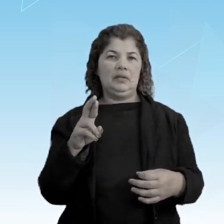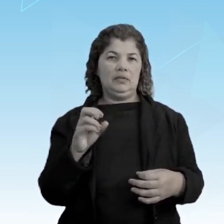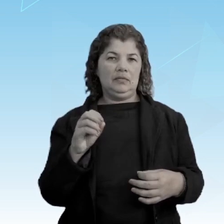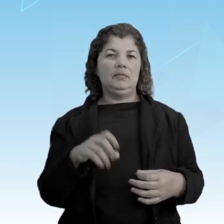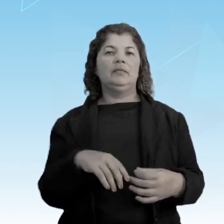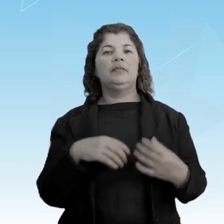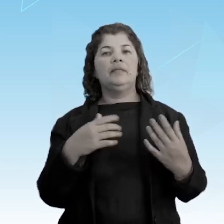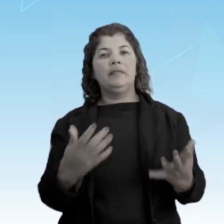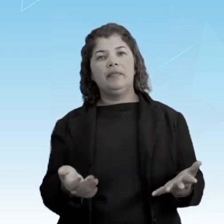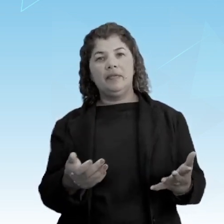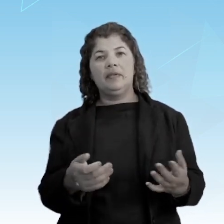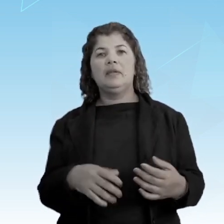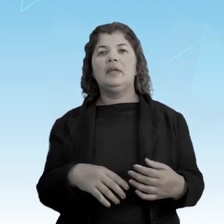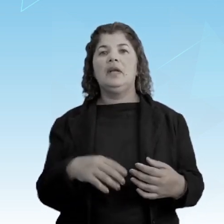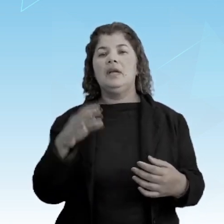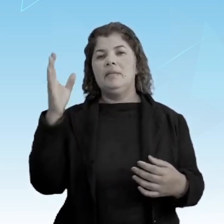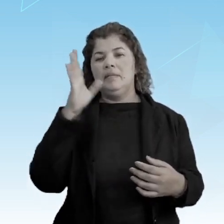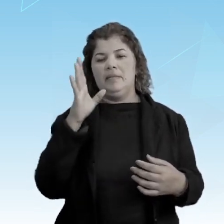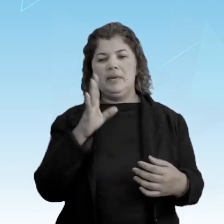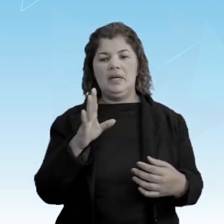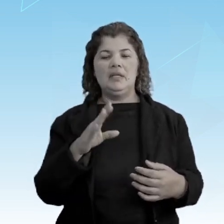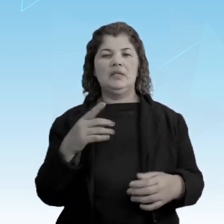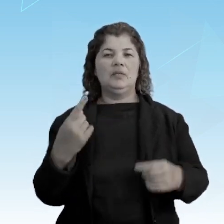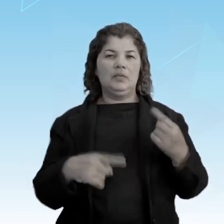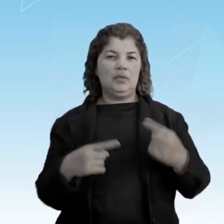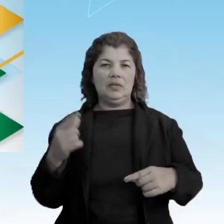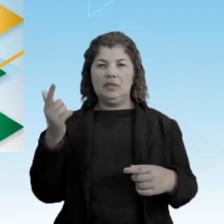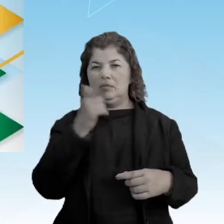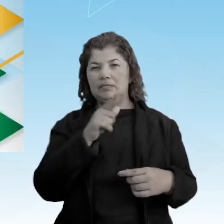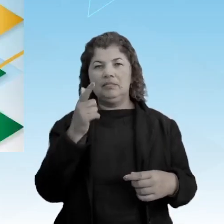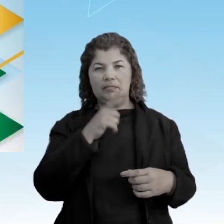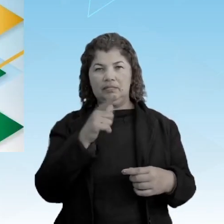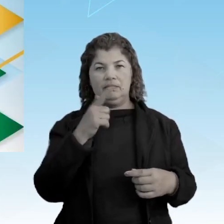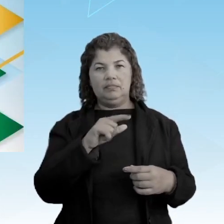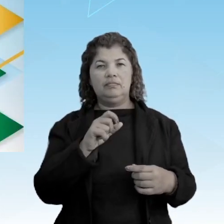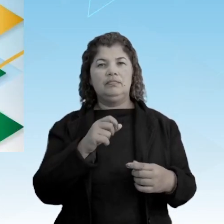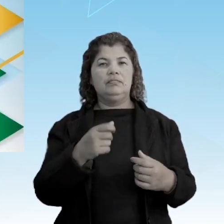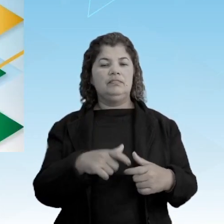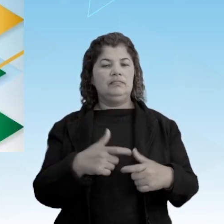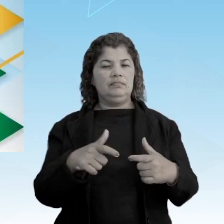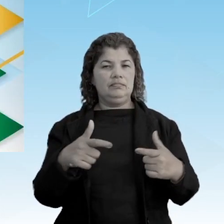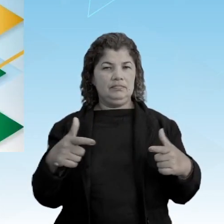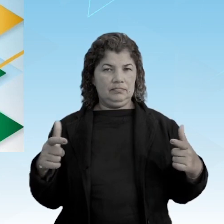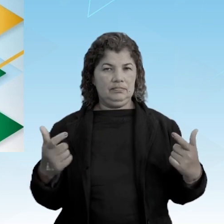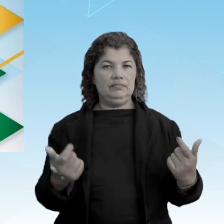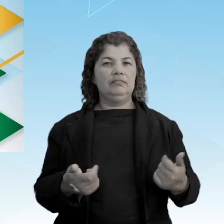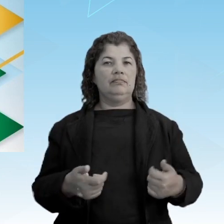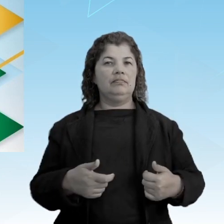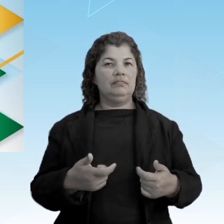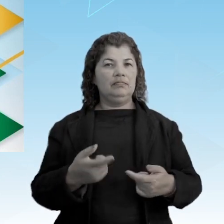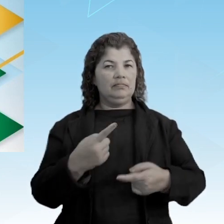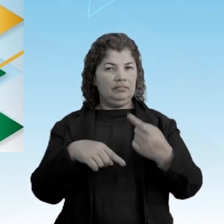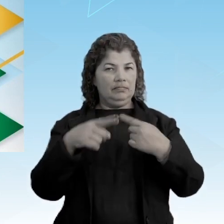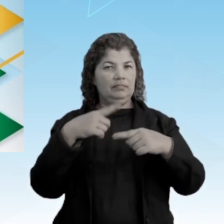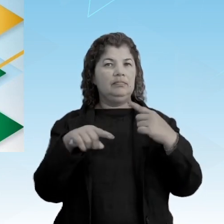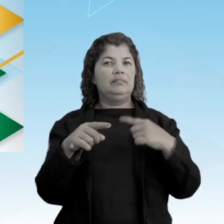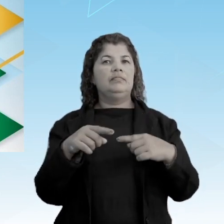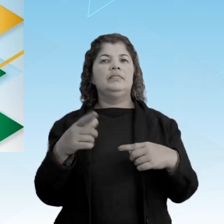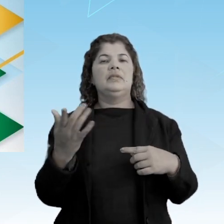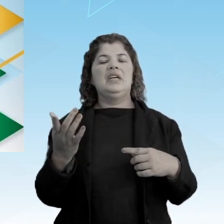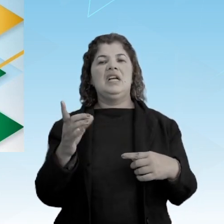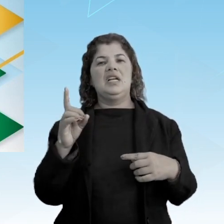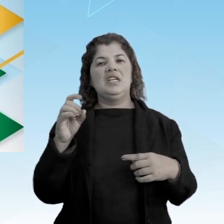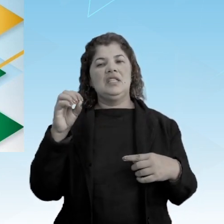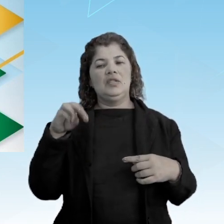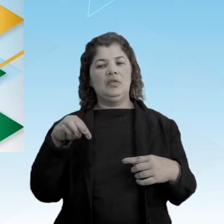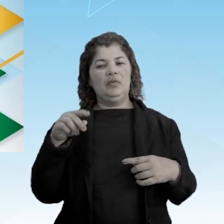emancipação política do Brasil, então a permanência do Brasil de um herdeiro português desagradou